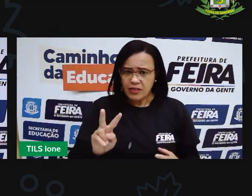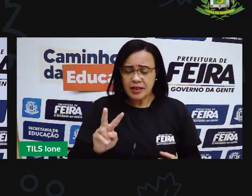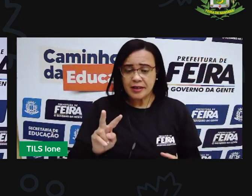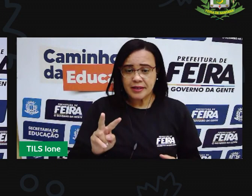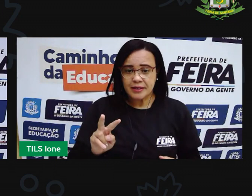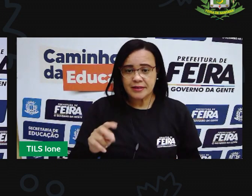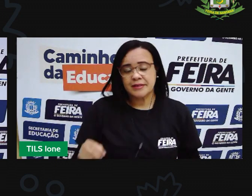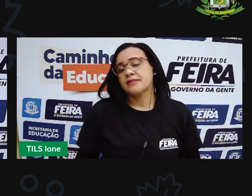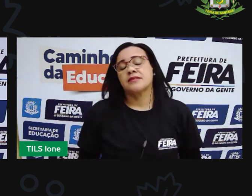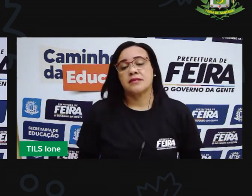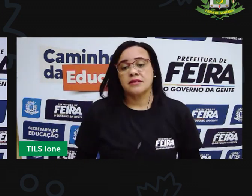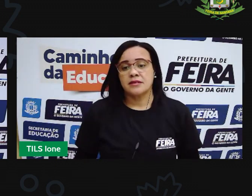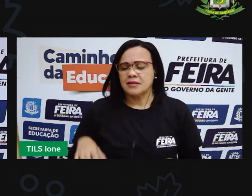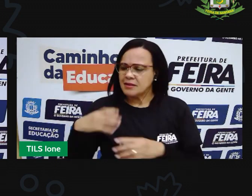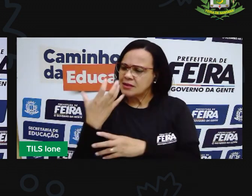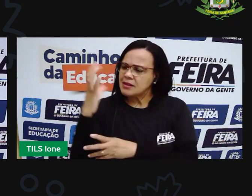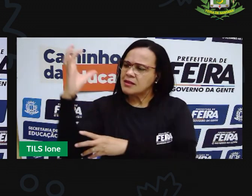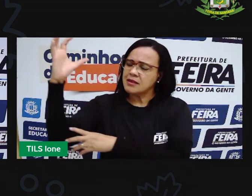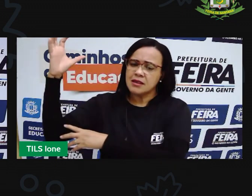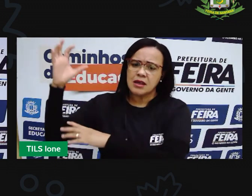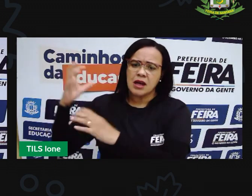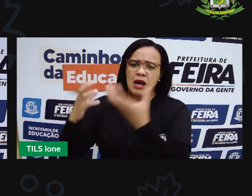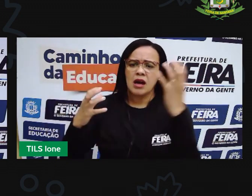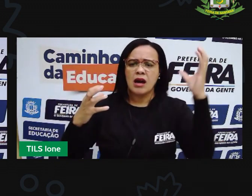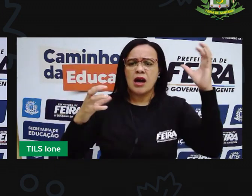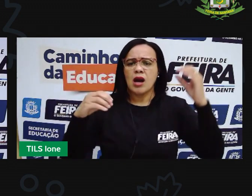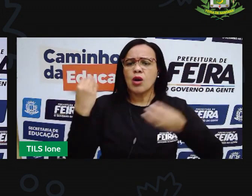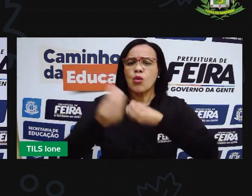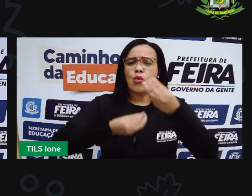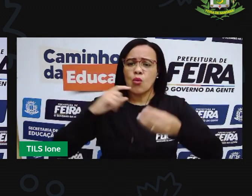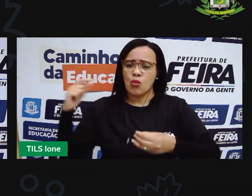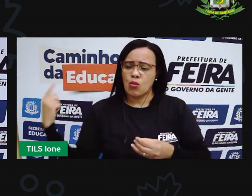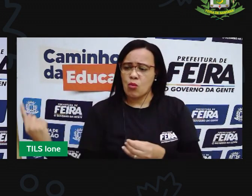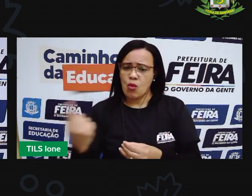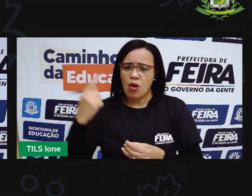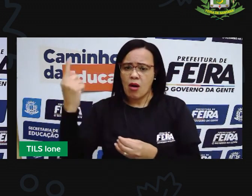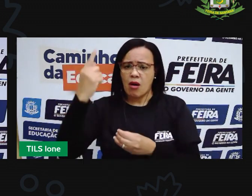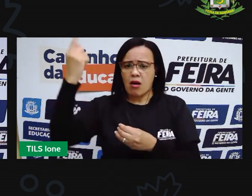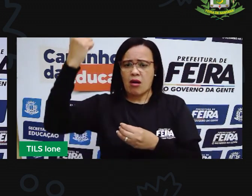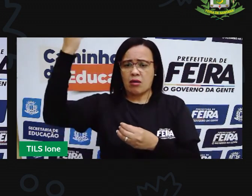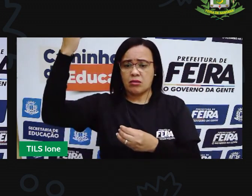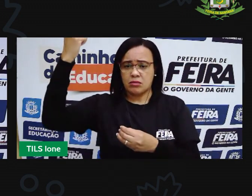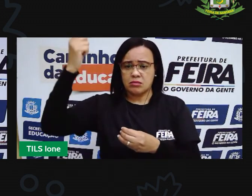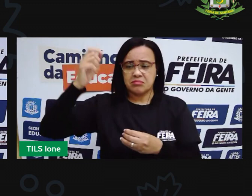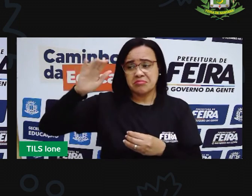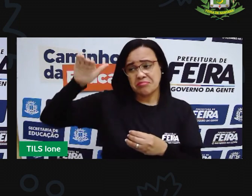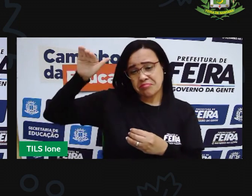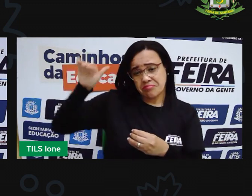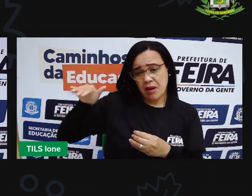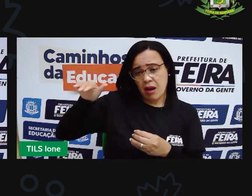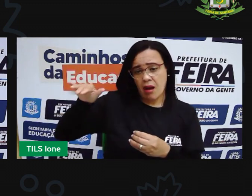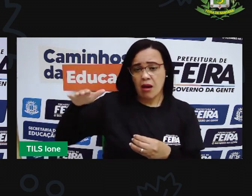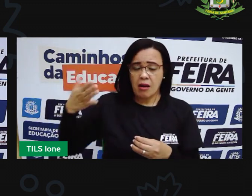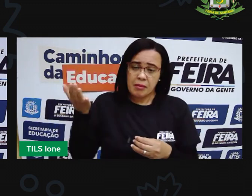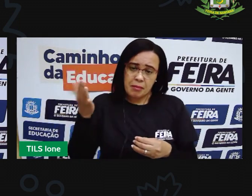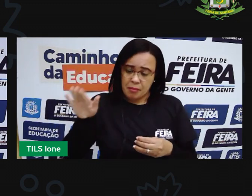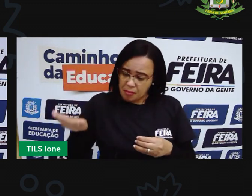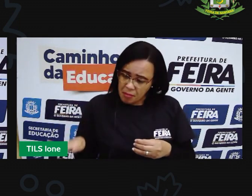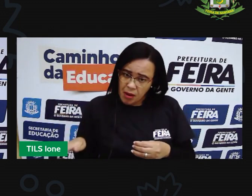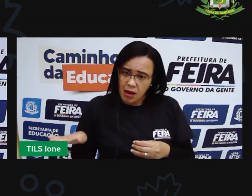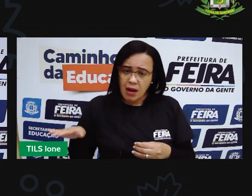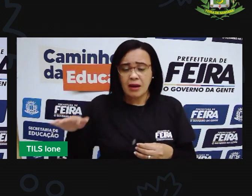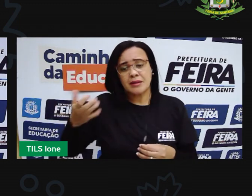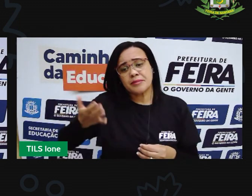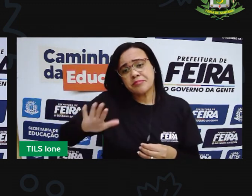Essas árvores são altas? São árvores médias? São árvores baixas?